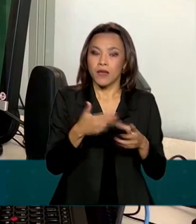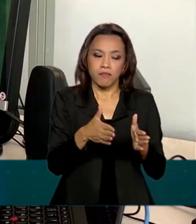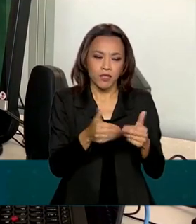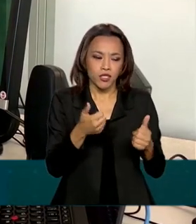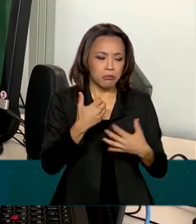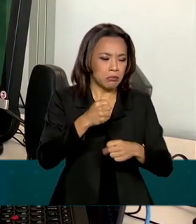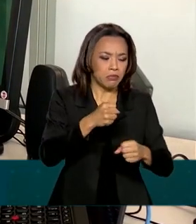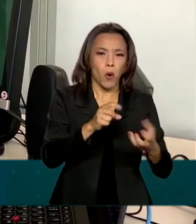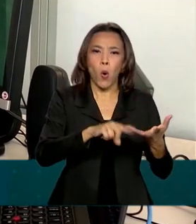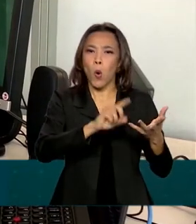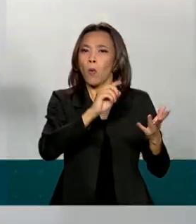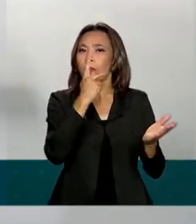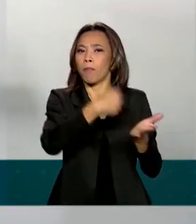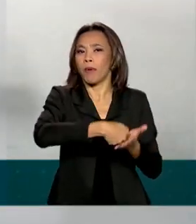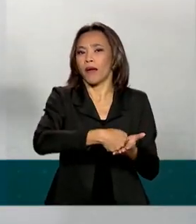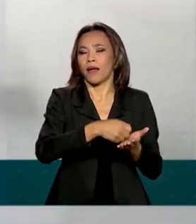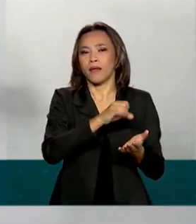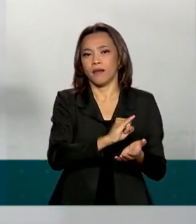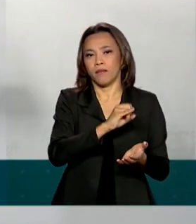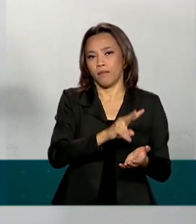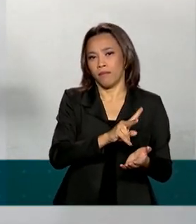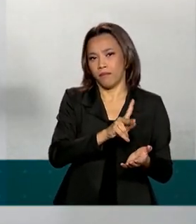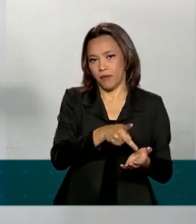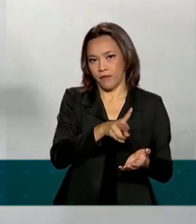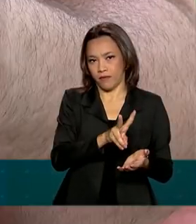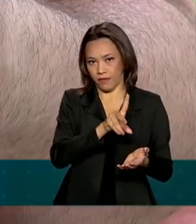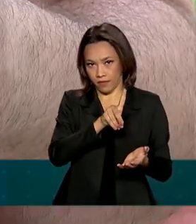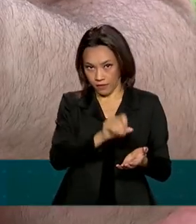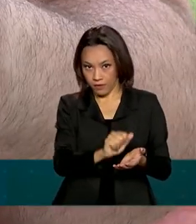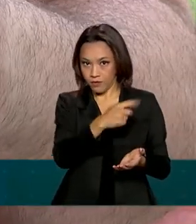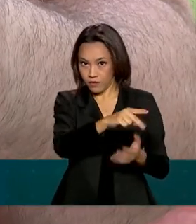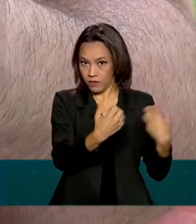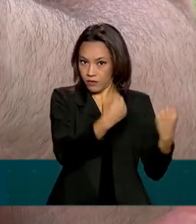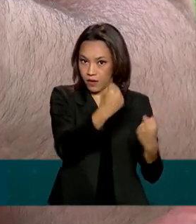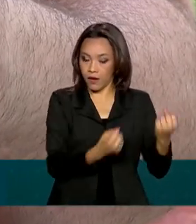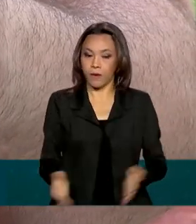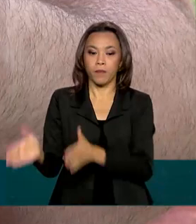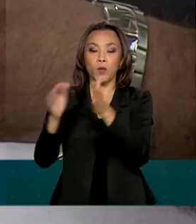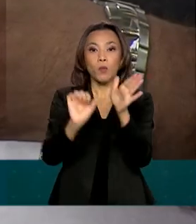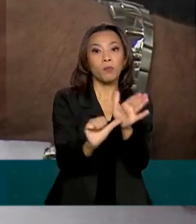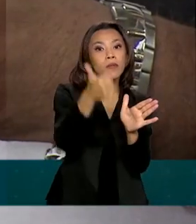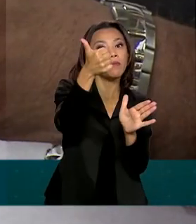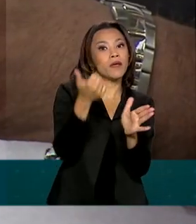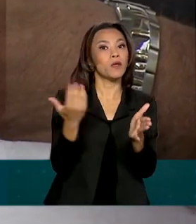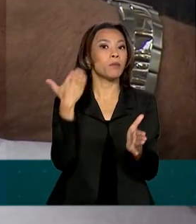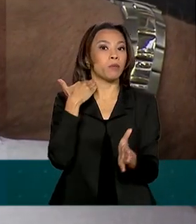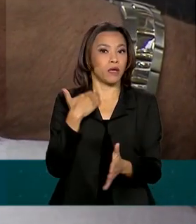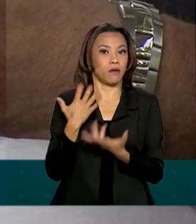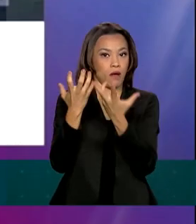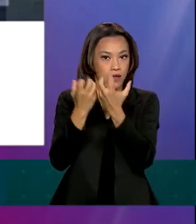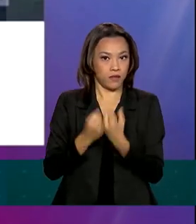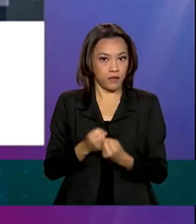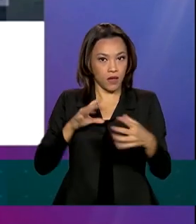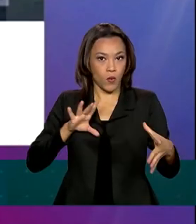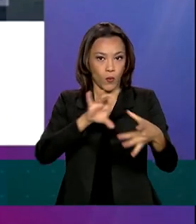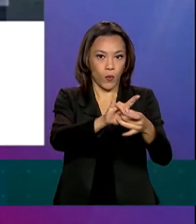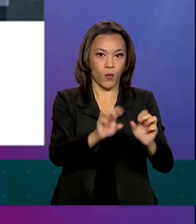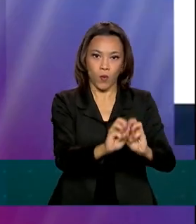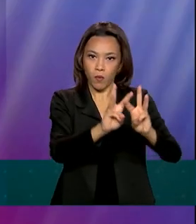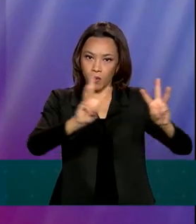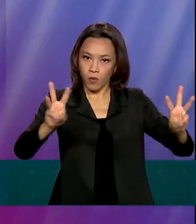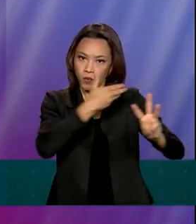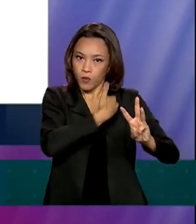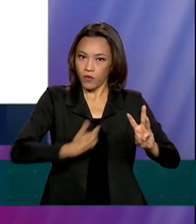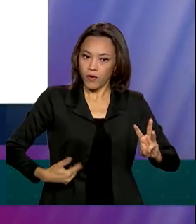urbana ou pagar o IPVA do seu veículo. O primeiro banco privado a aderir a essa integração com o portal único do governo